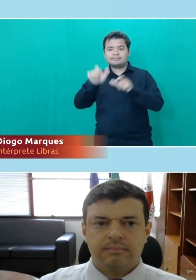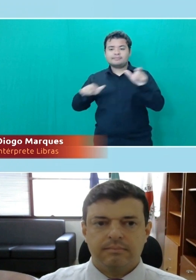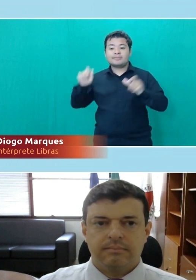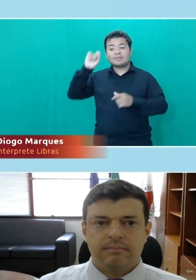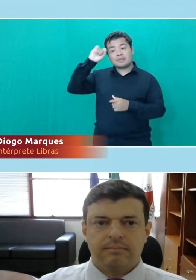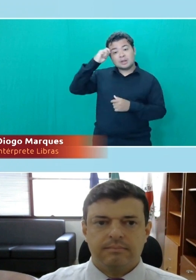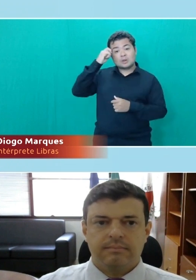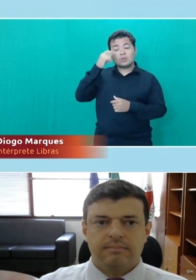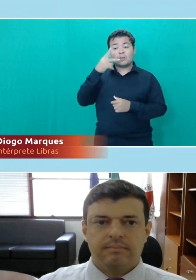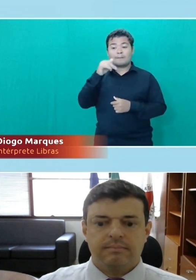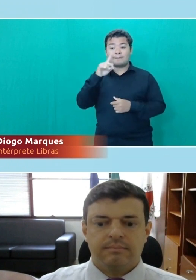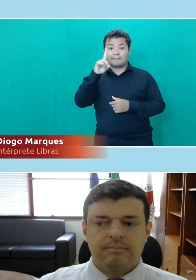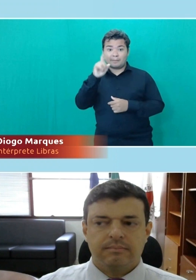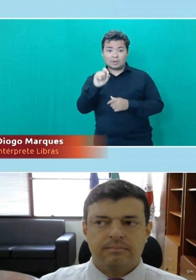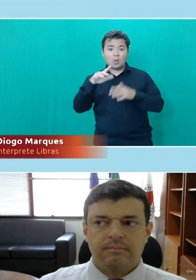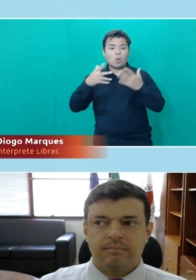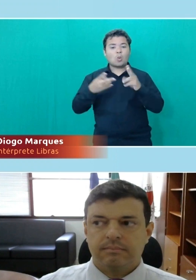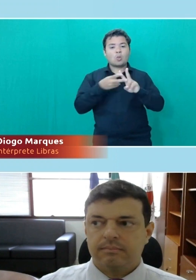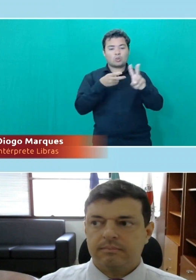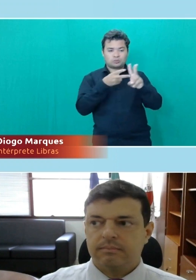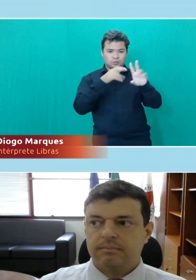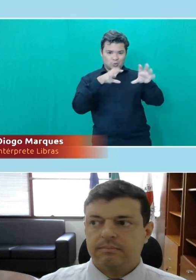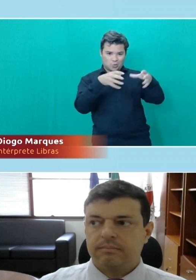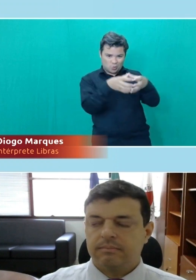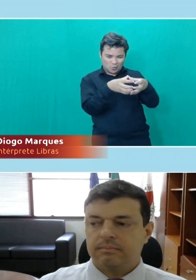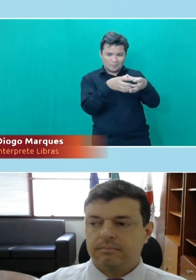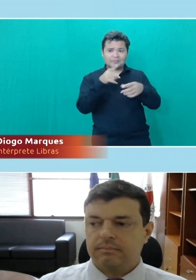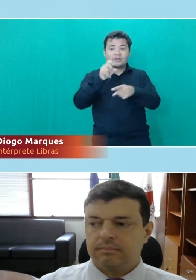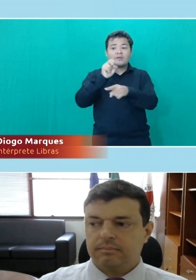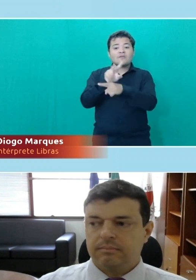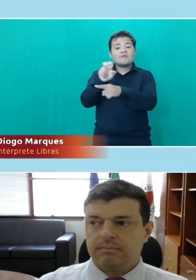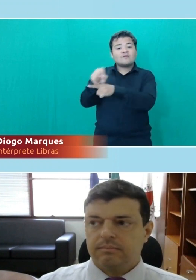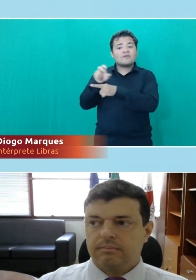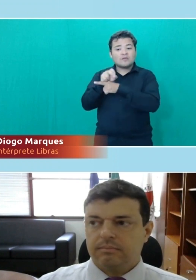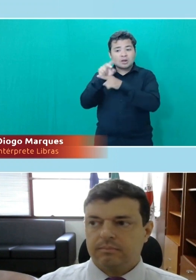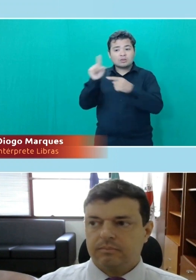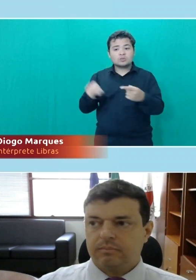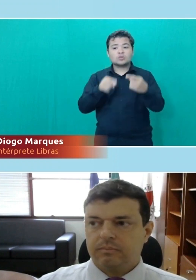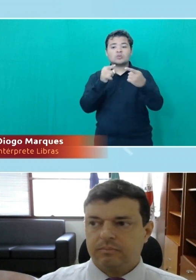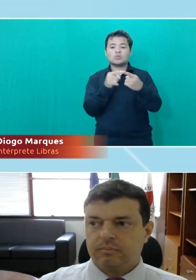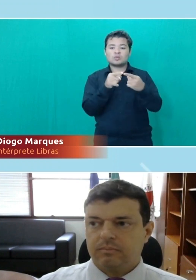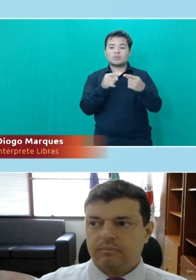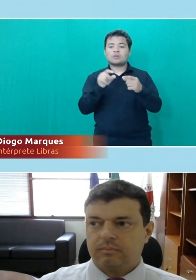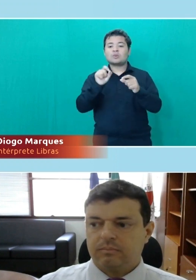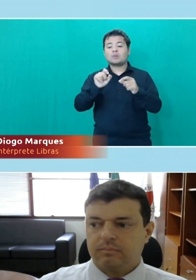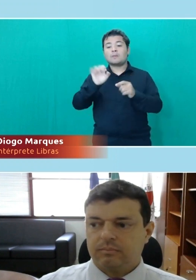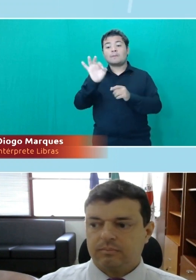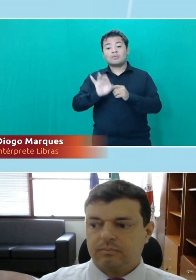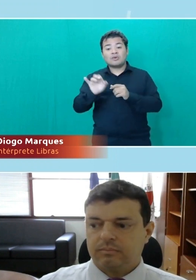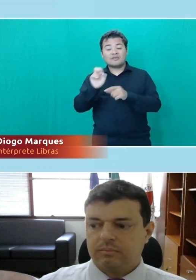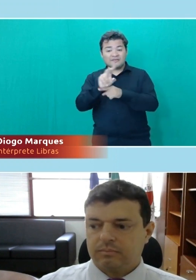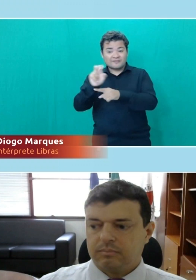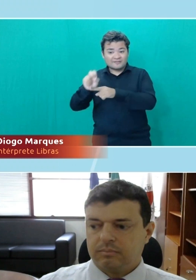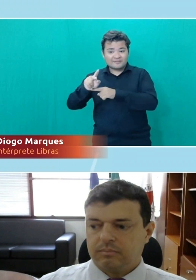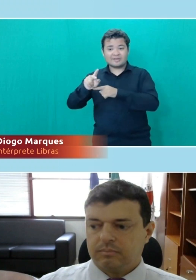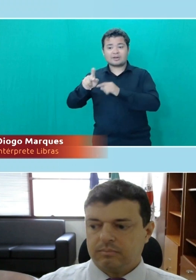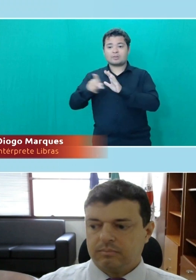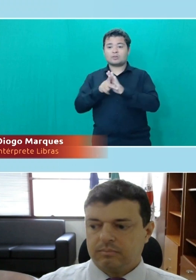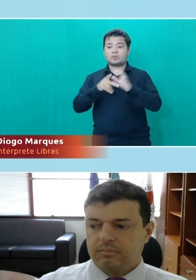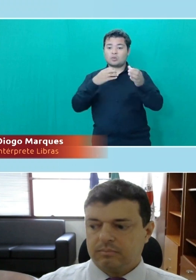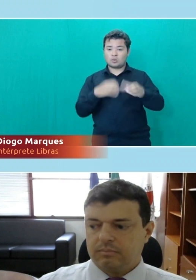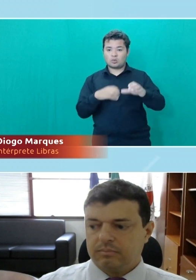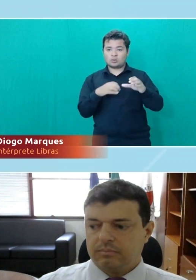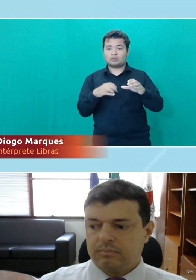indígenas. Essa reserva de vaga se aplica sempre que o número de vagas oferecidas no concurso público for igual